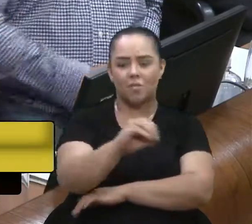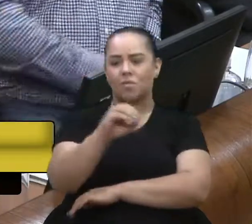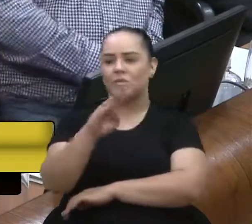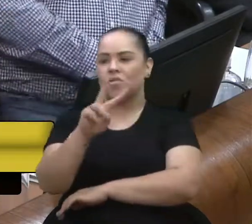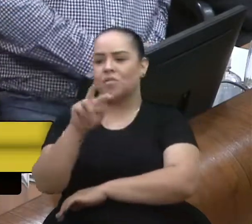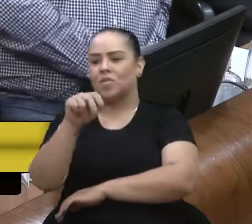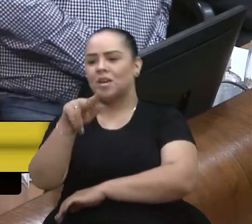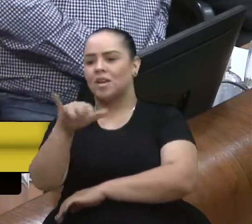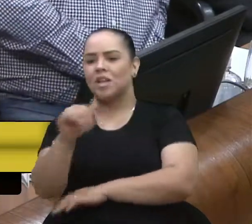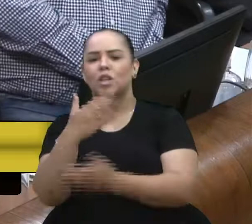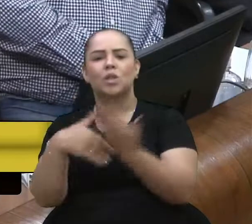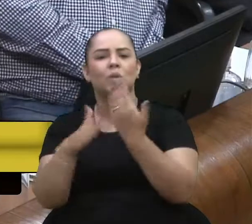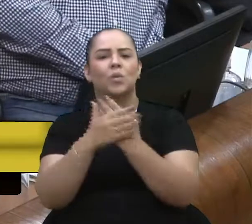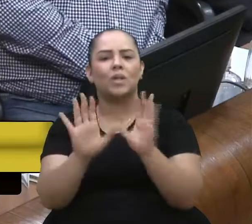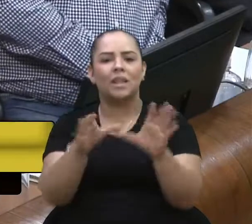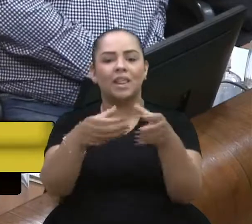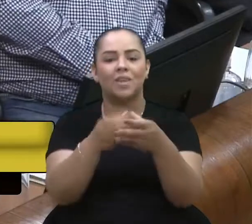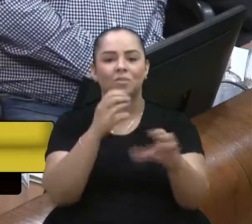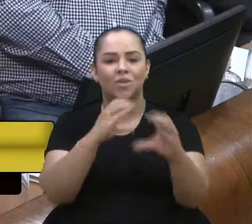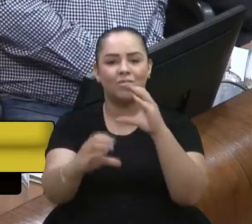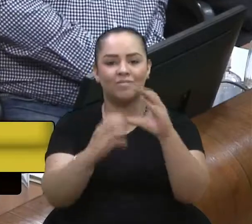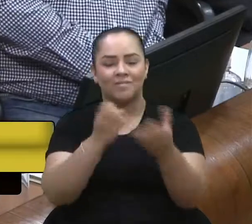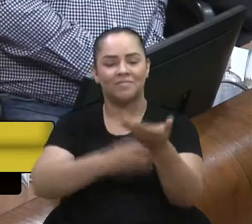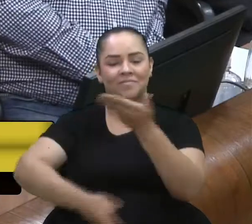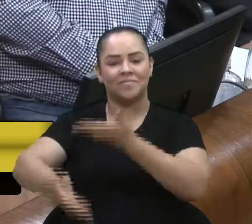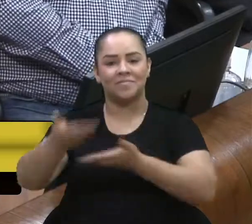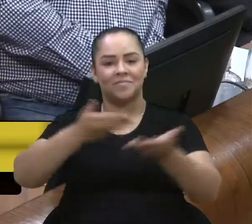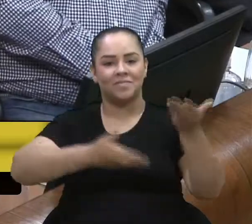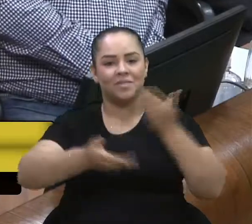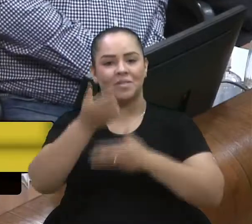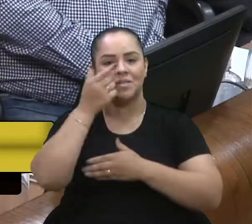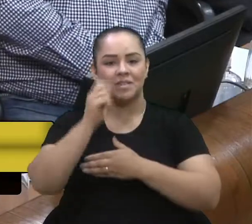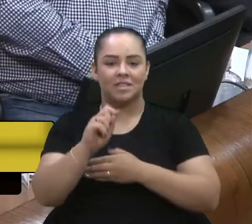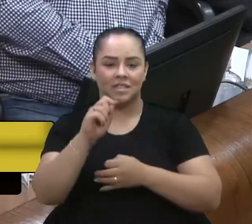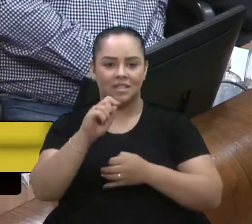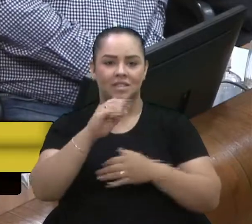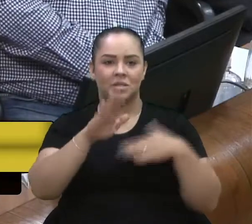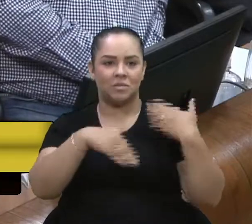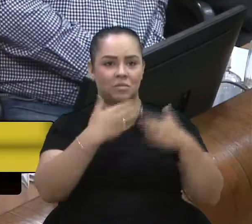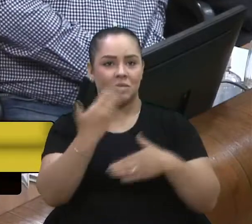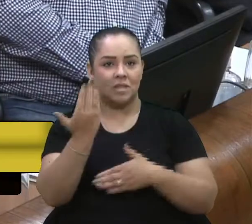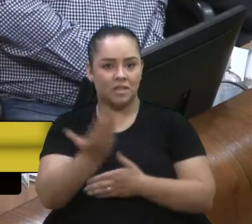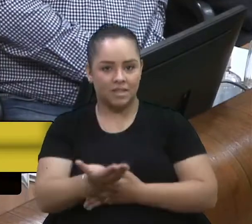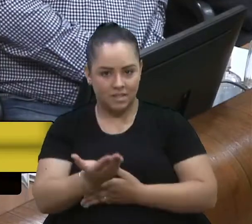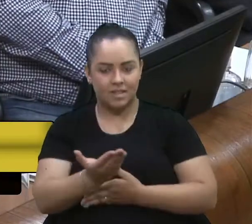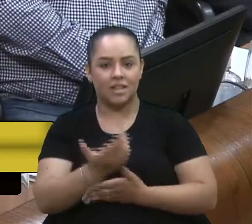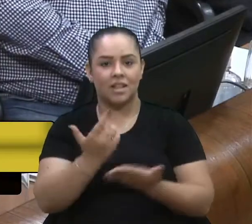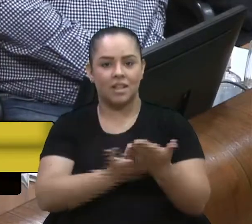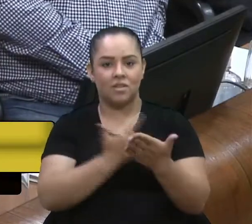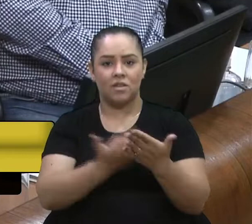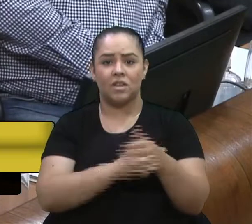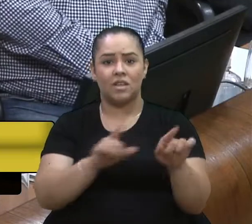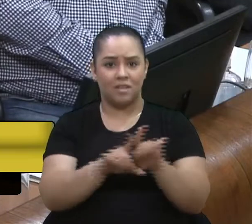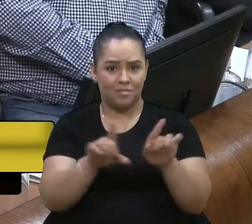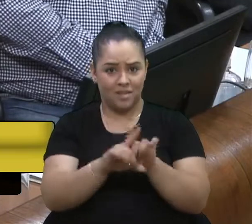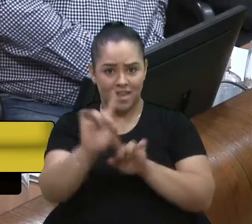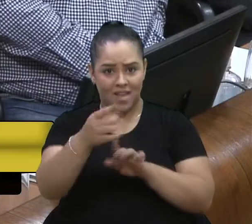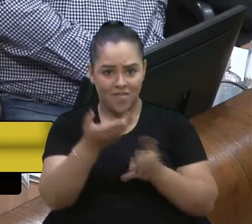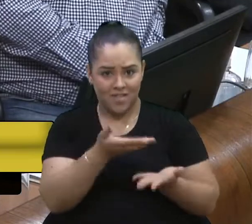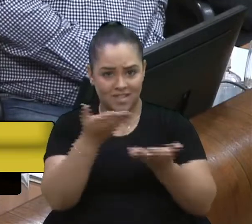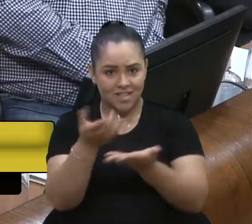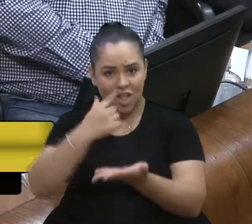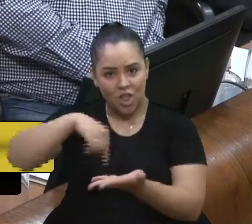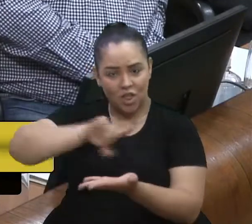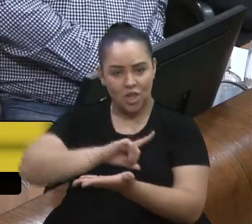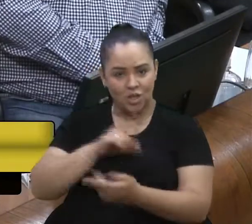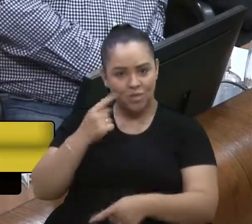revisão e toda a equipe de comunicação que se envolveu para fazer essa obra que agora é também o nosso cartão de visitas porque quando